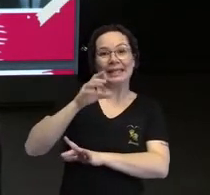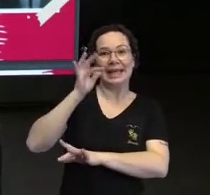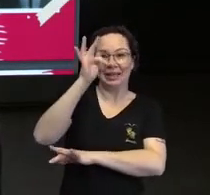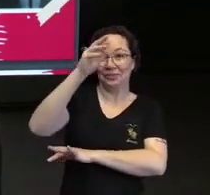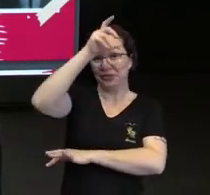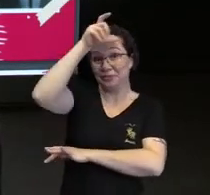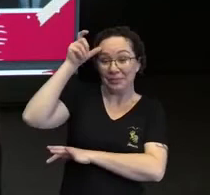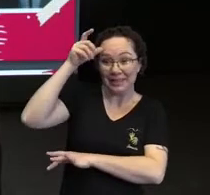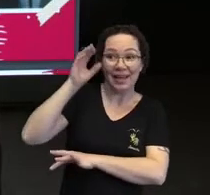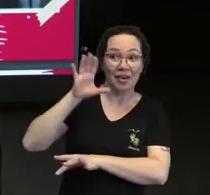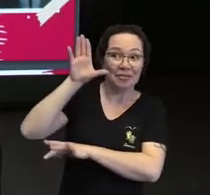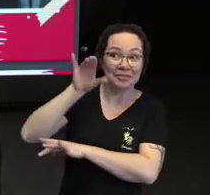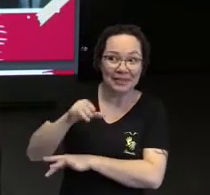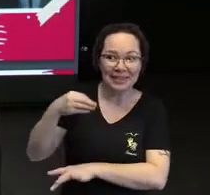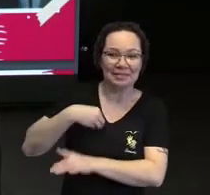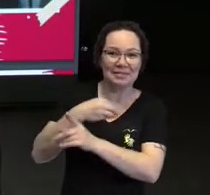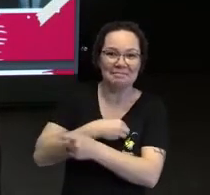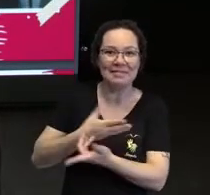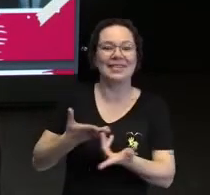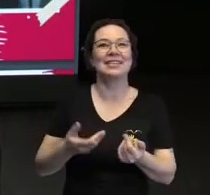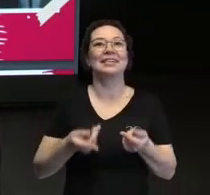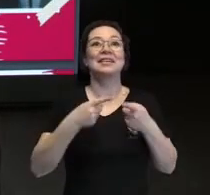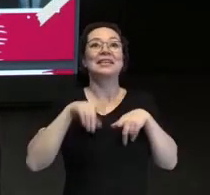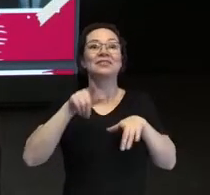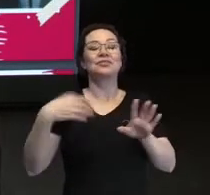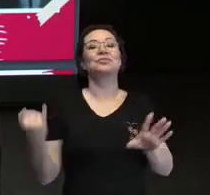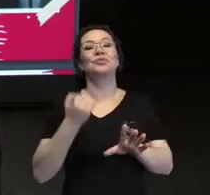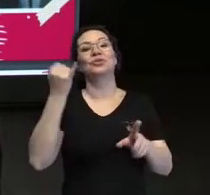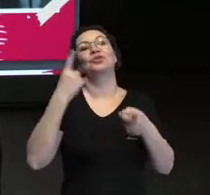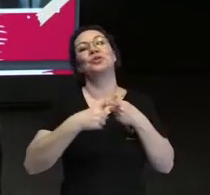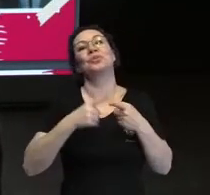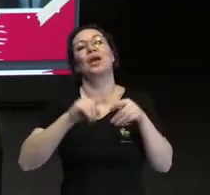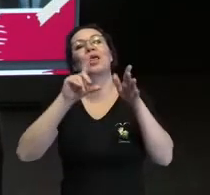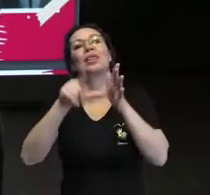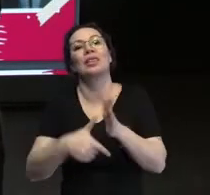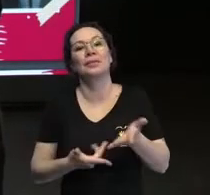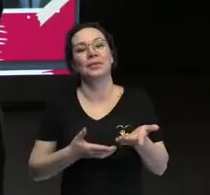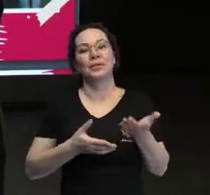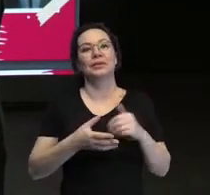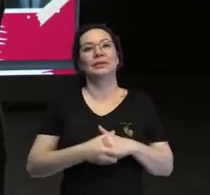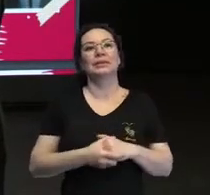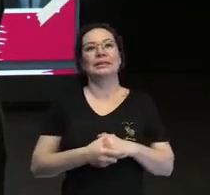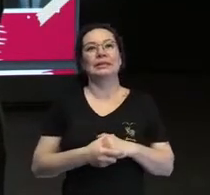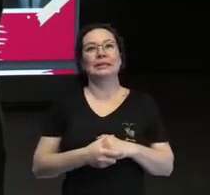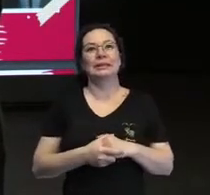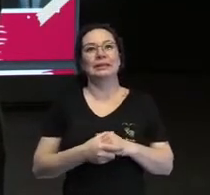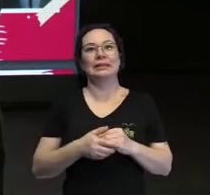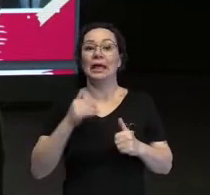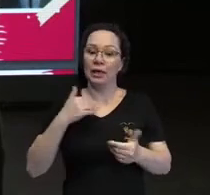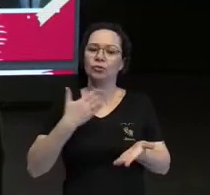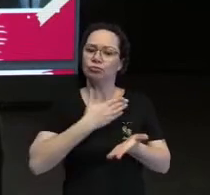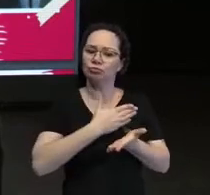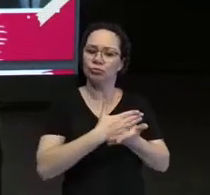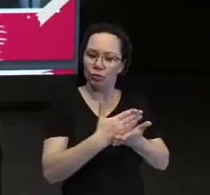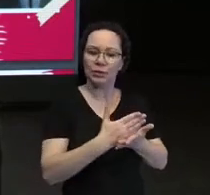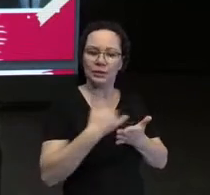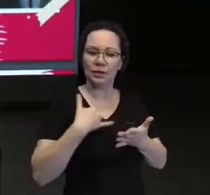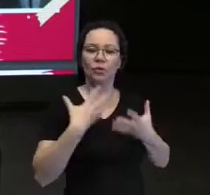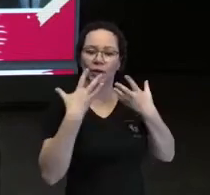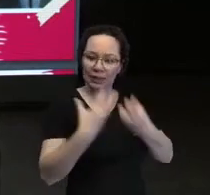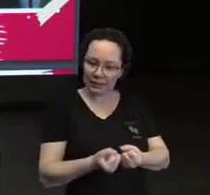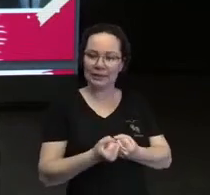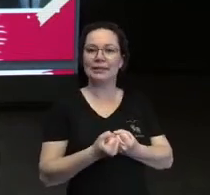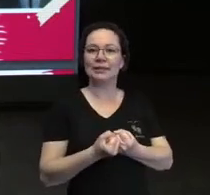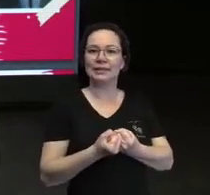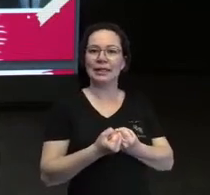Mas foi importante que foi a partir daí que eu dei o pontapé inicial e fui à procura